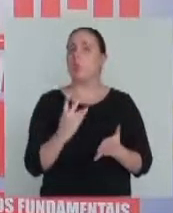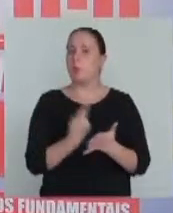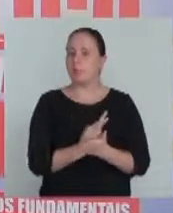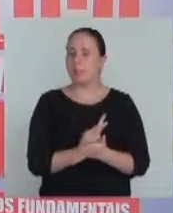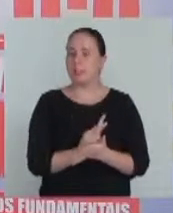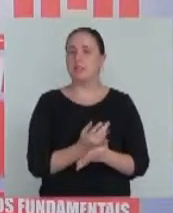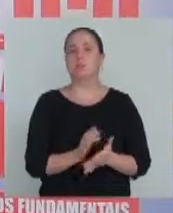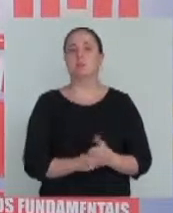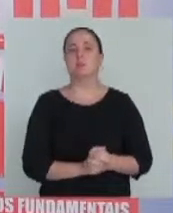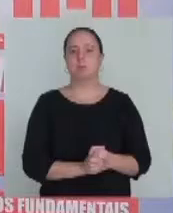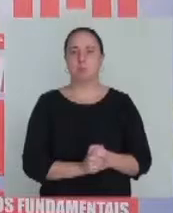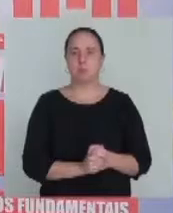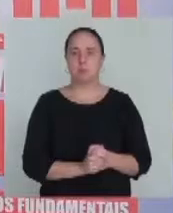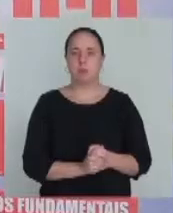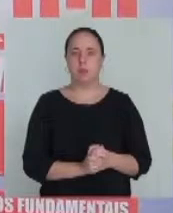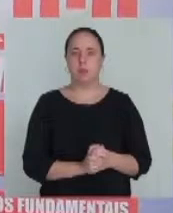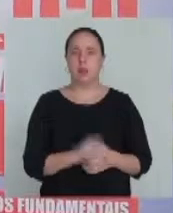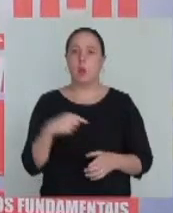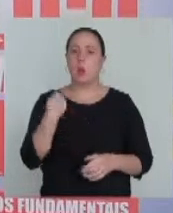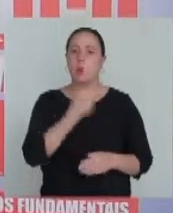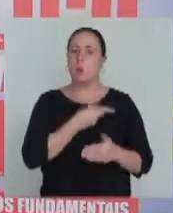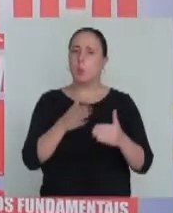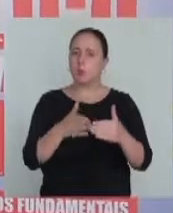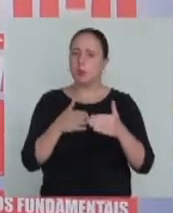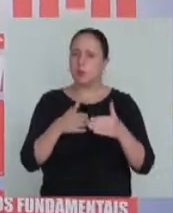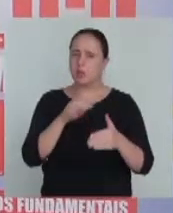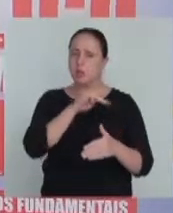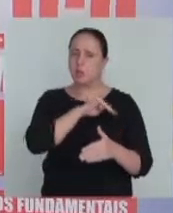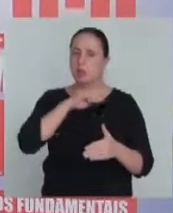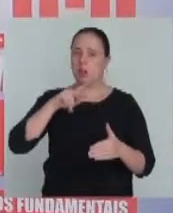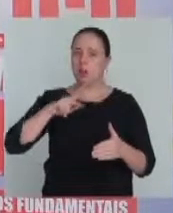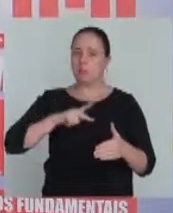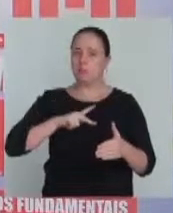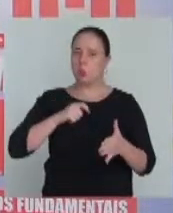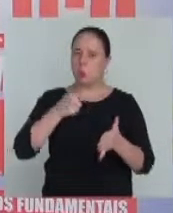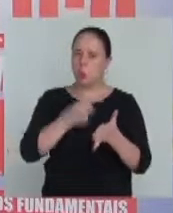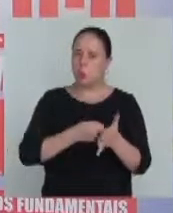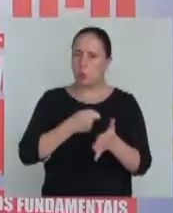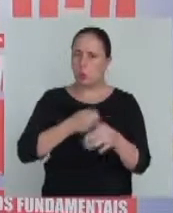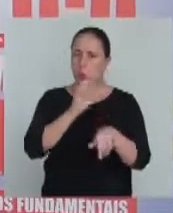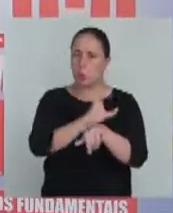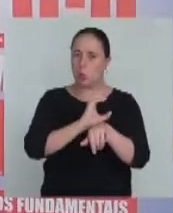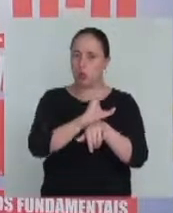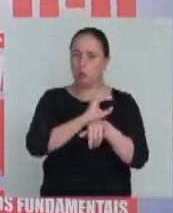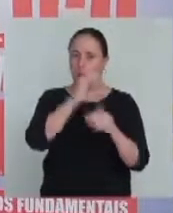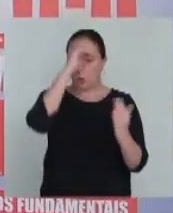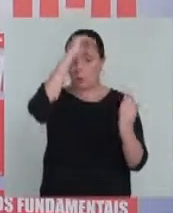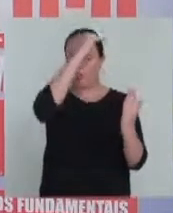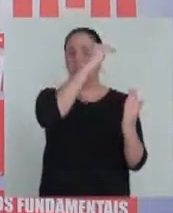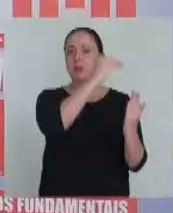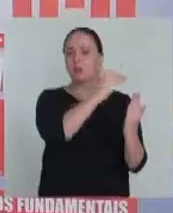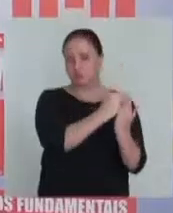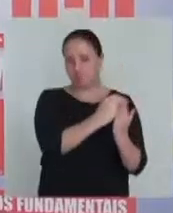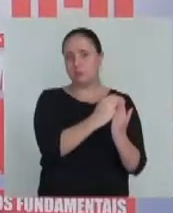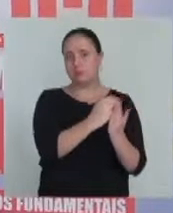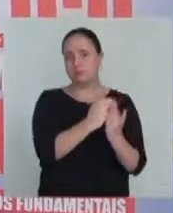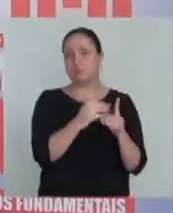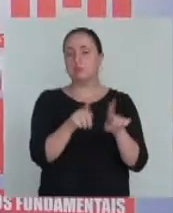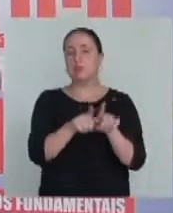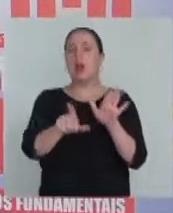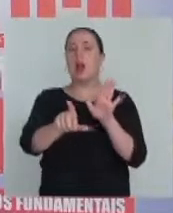Essa atuação a gente pede para que eles façam cumprir a Constituição Federal